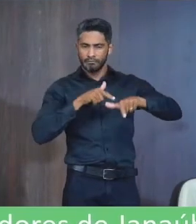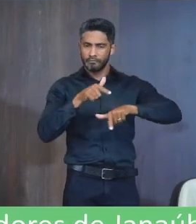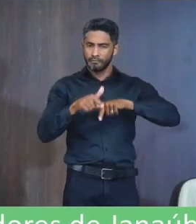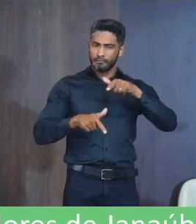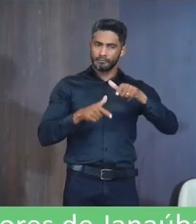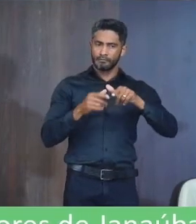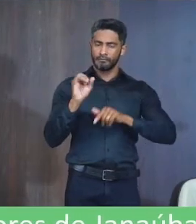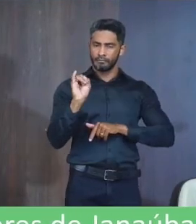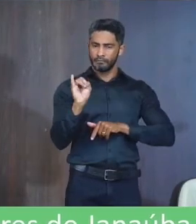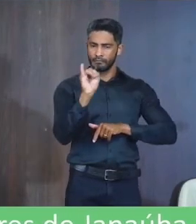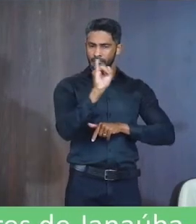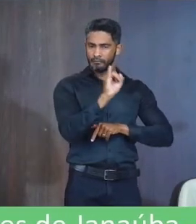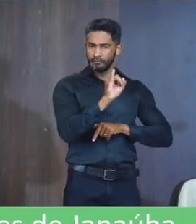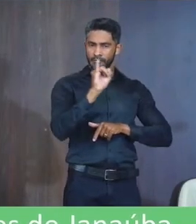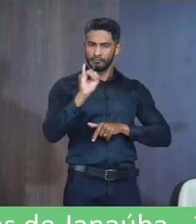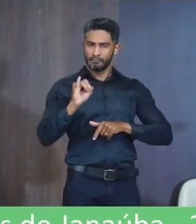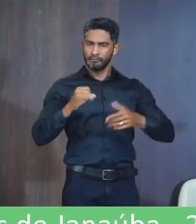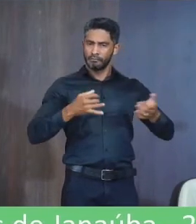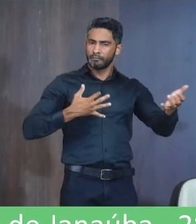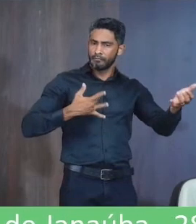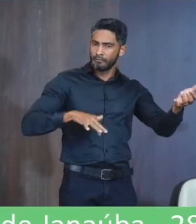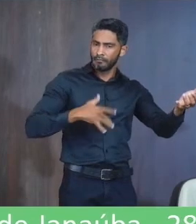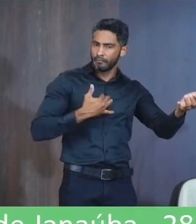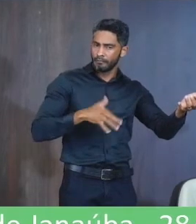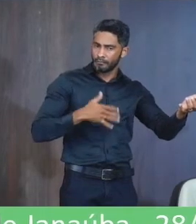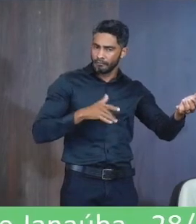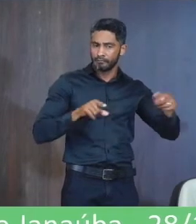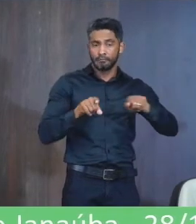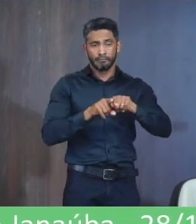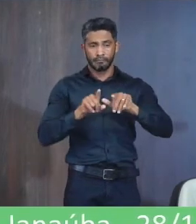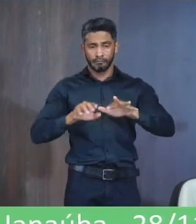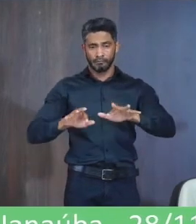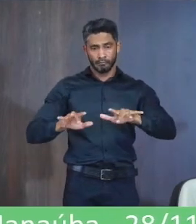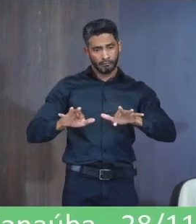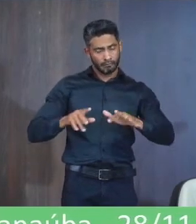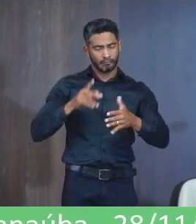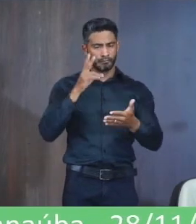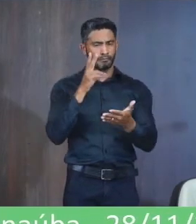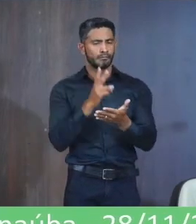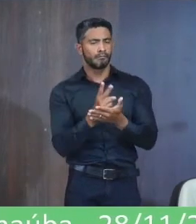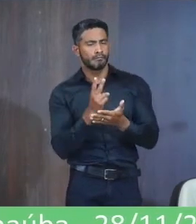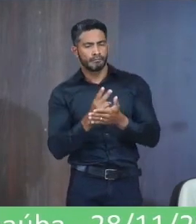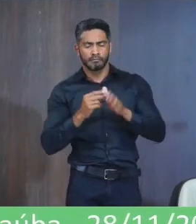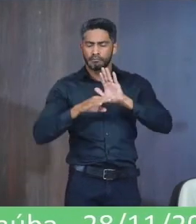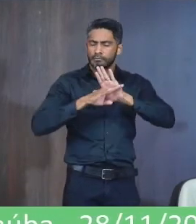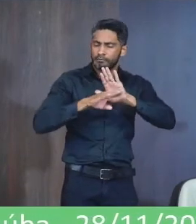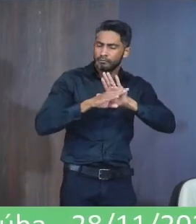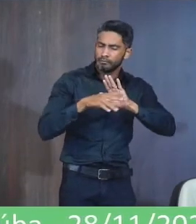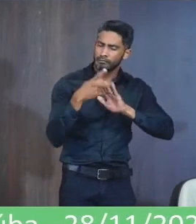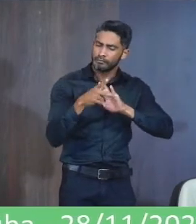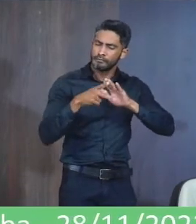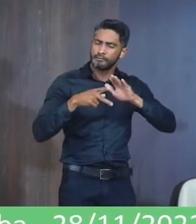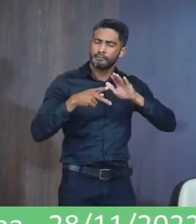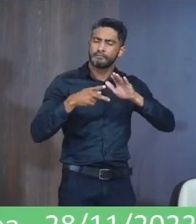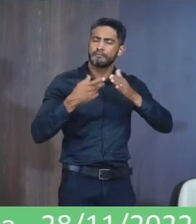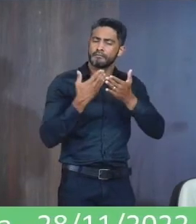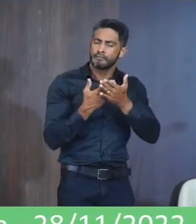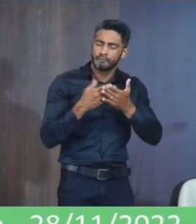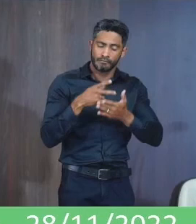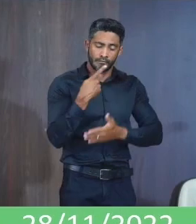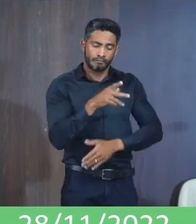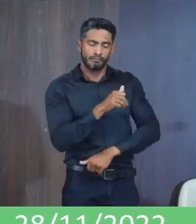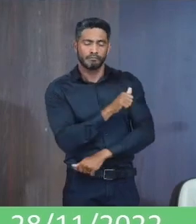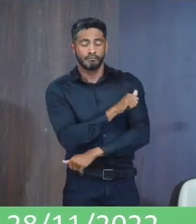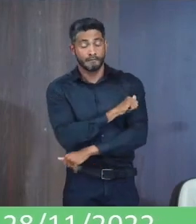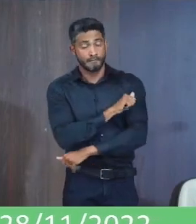Como instrutor De violão E teclado Sempre atento E prestativo Nas suas aulas Com seus alunos